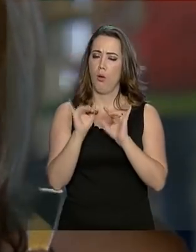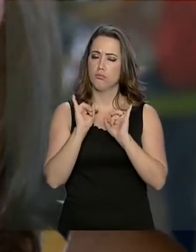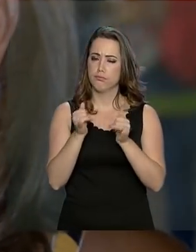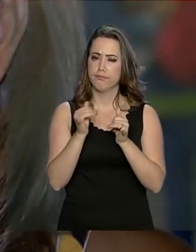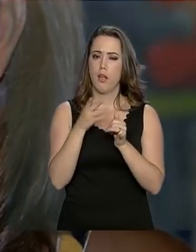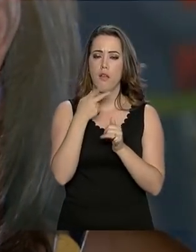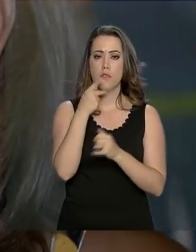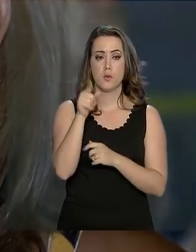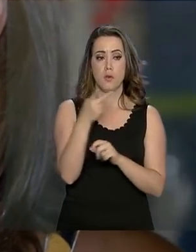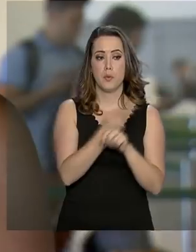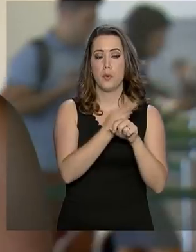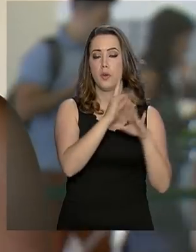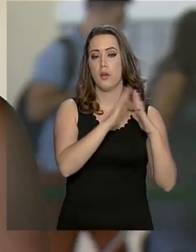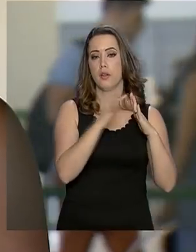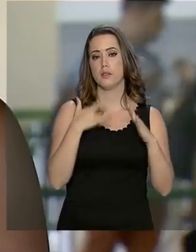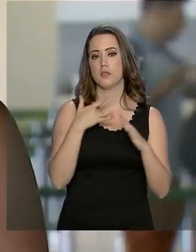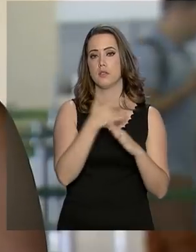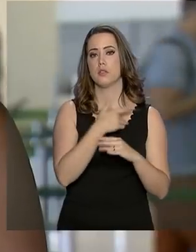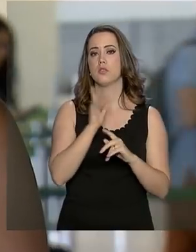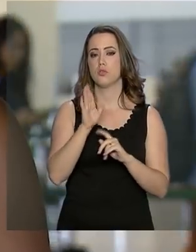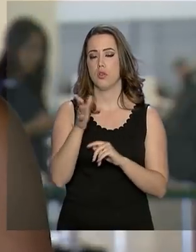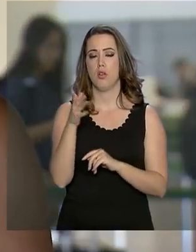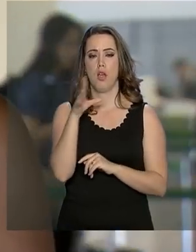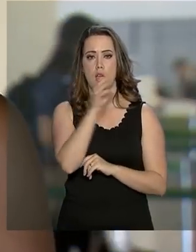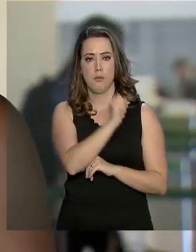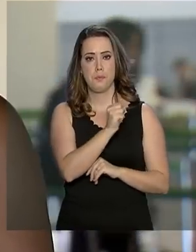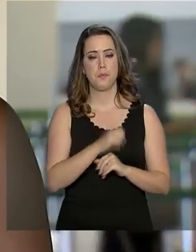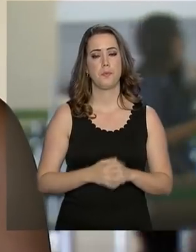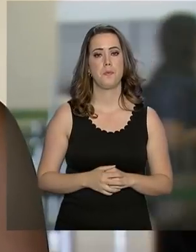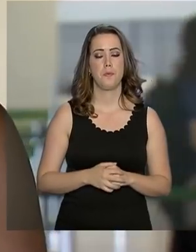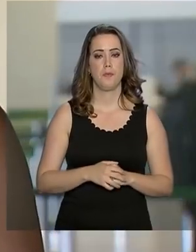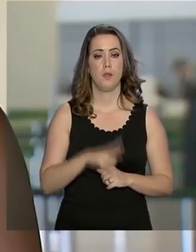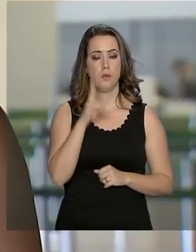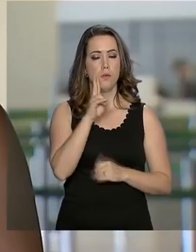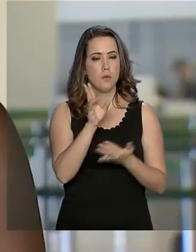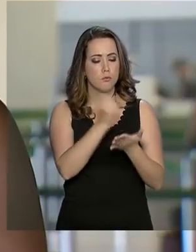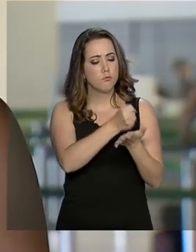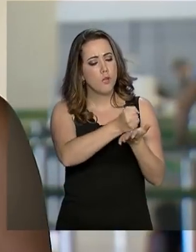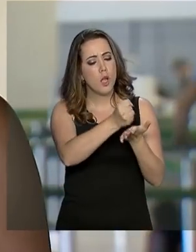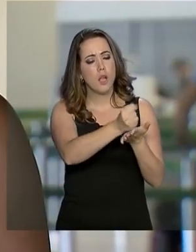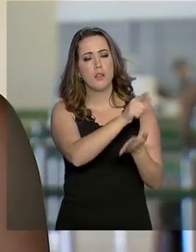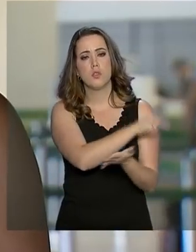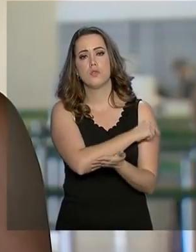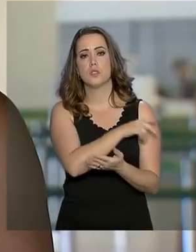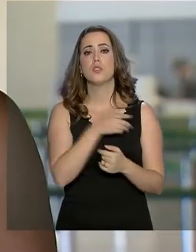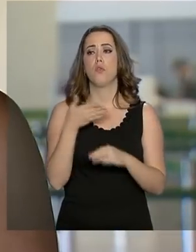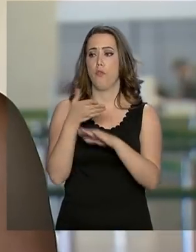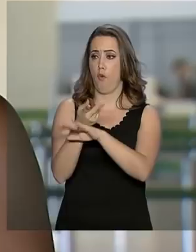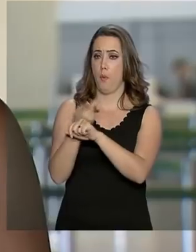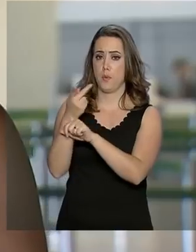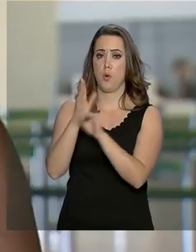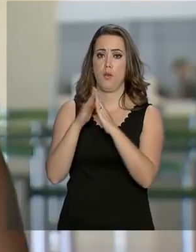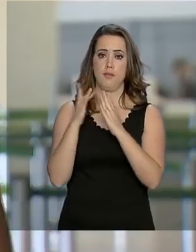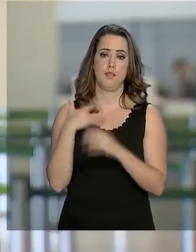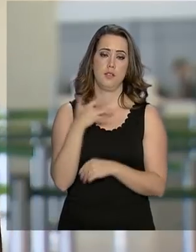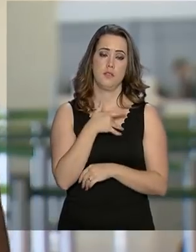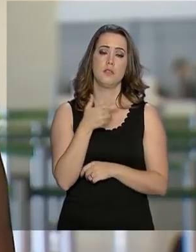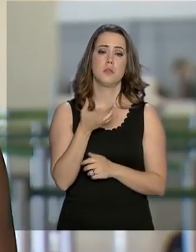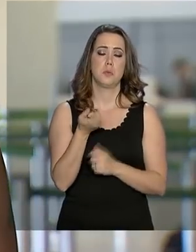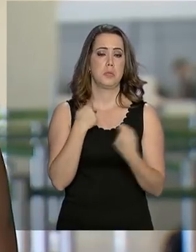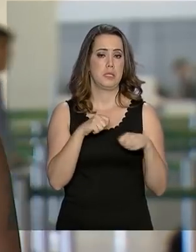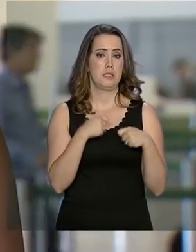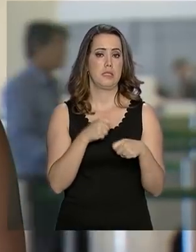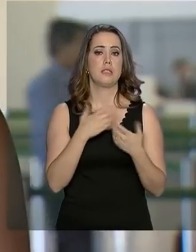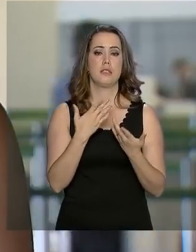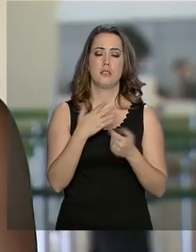procurar um posto de saúde assim que puder. Vou verificar aí meu cartão de vacina e vou até o posto, né, para ver se eu tomo e